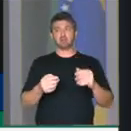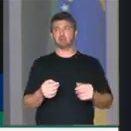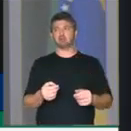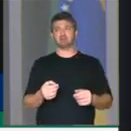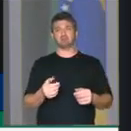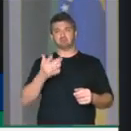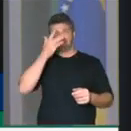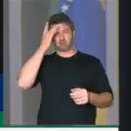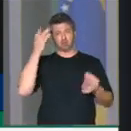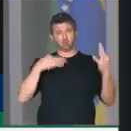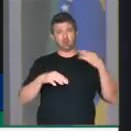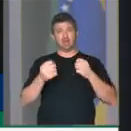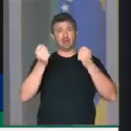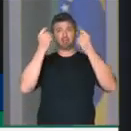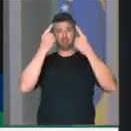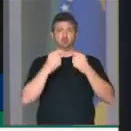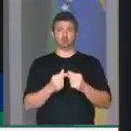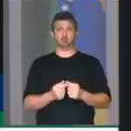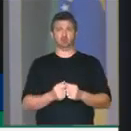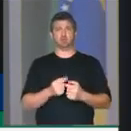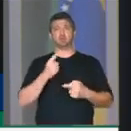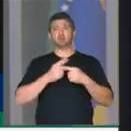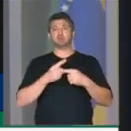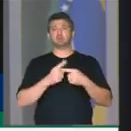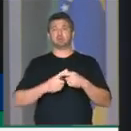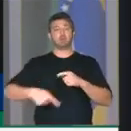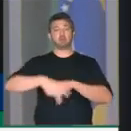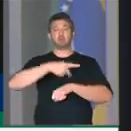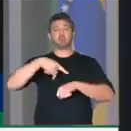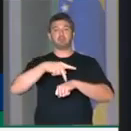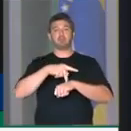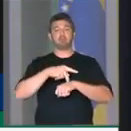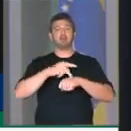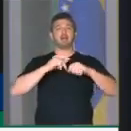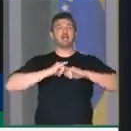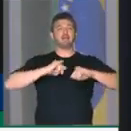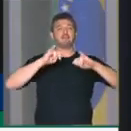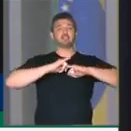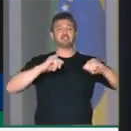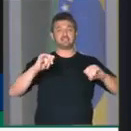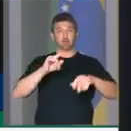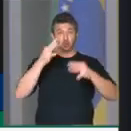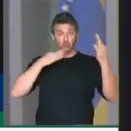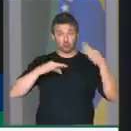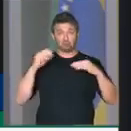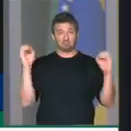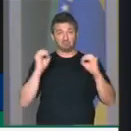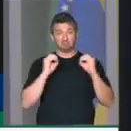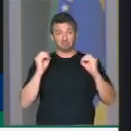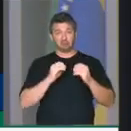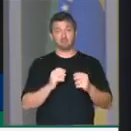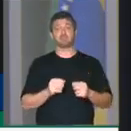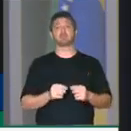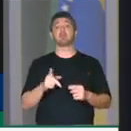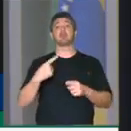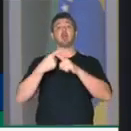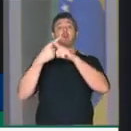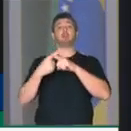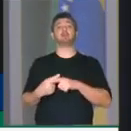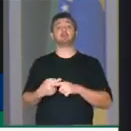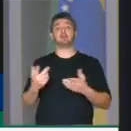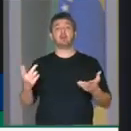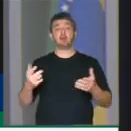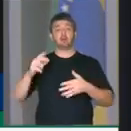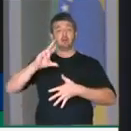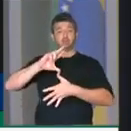é um absurdo. E o porquê? O país não investe em promoção turística. Quando a gente vai ver quem compete com a gente